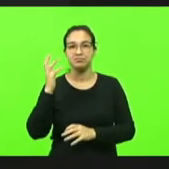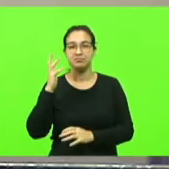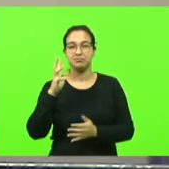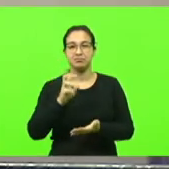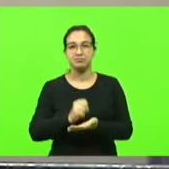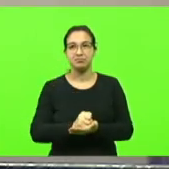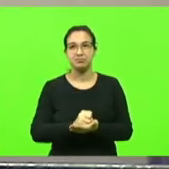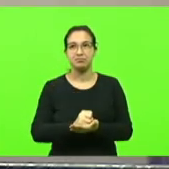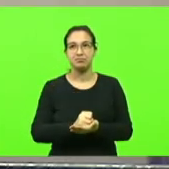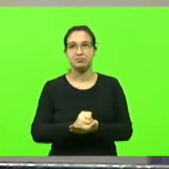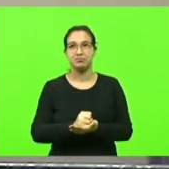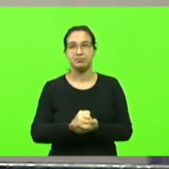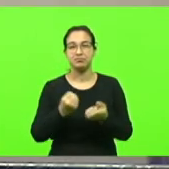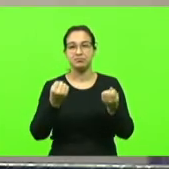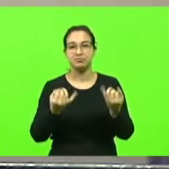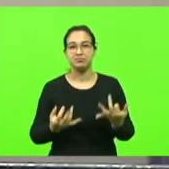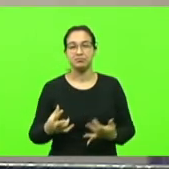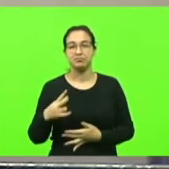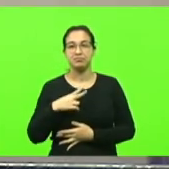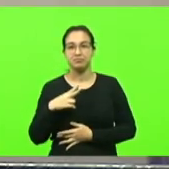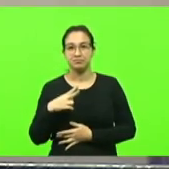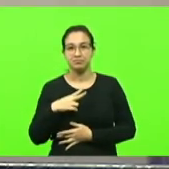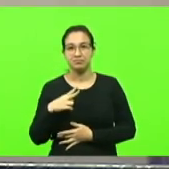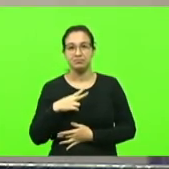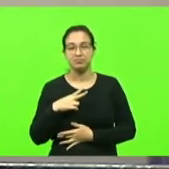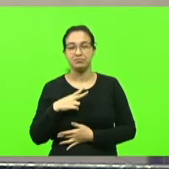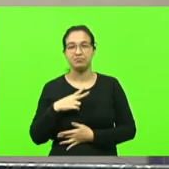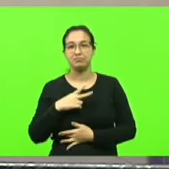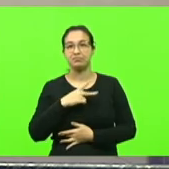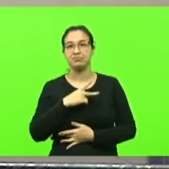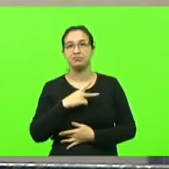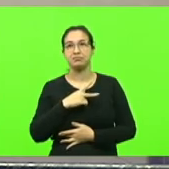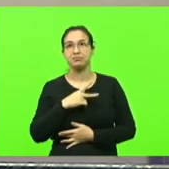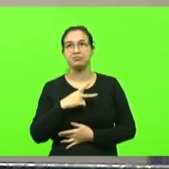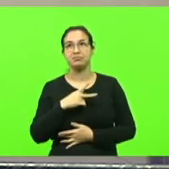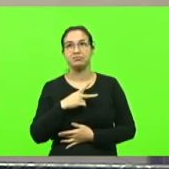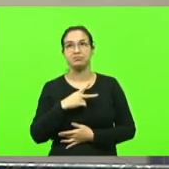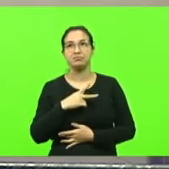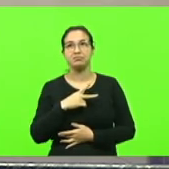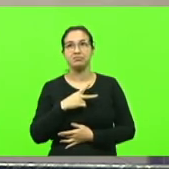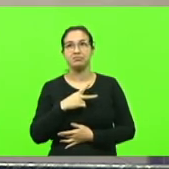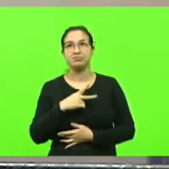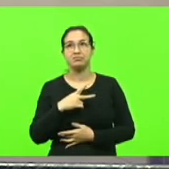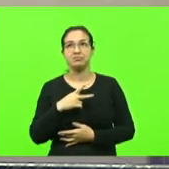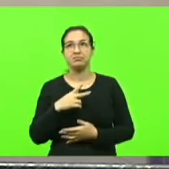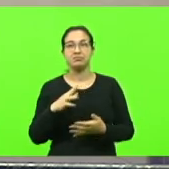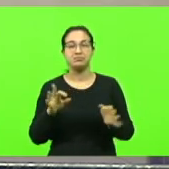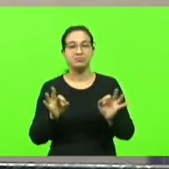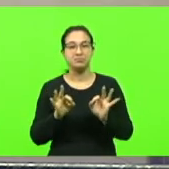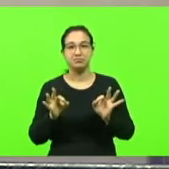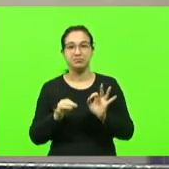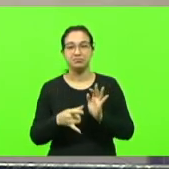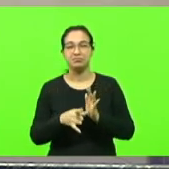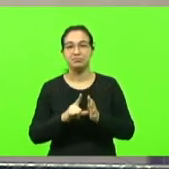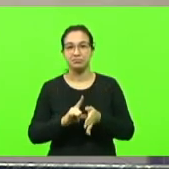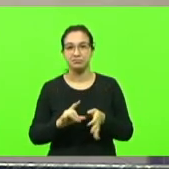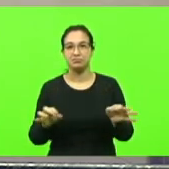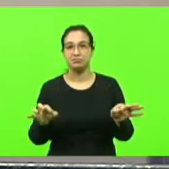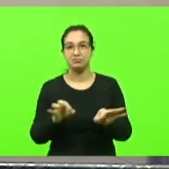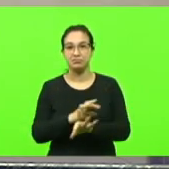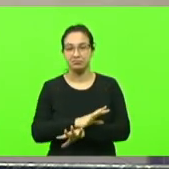inscritos em explicações pessoais não havendo mais oradores inscritos e nada mais havendo para deliberar